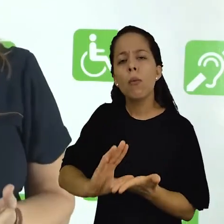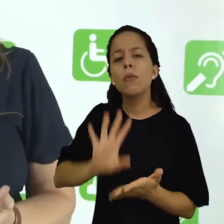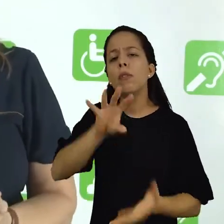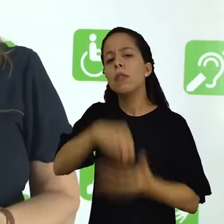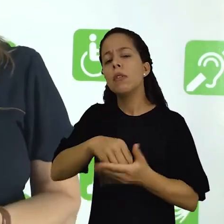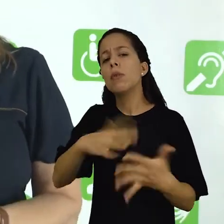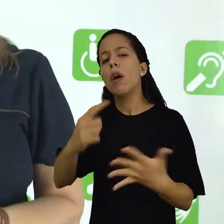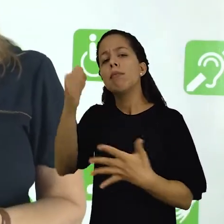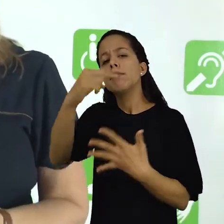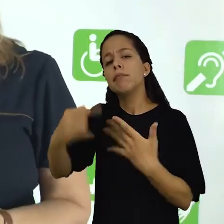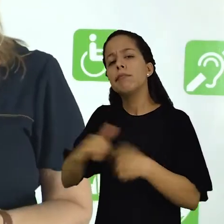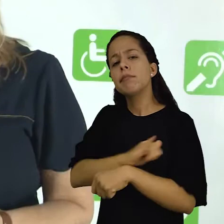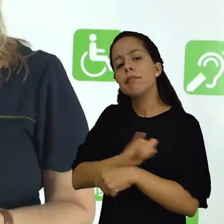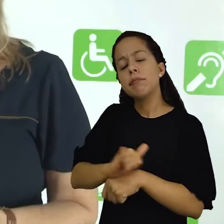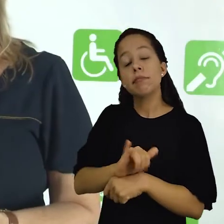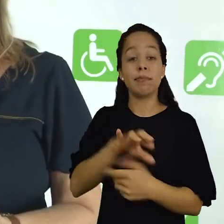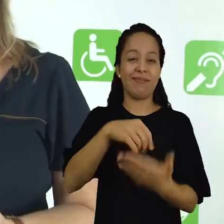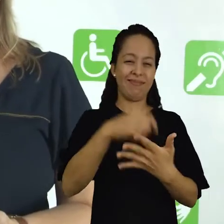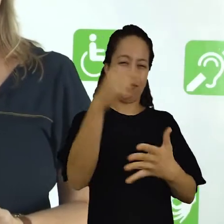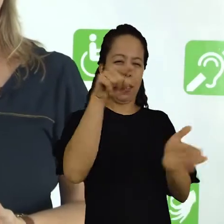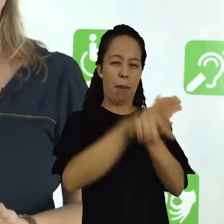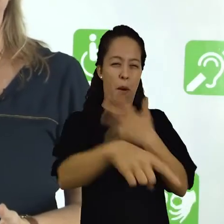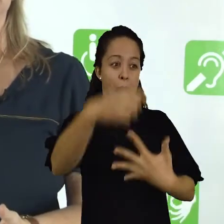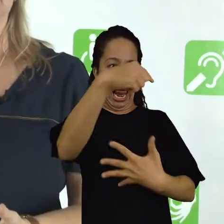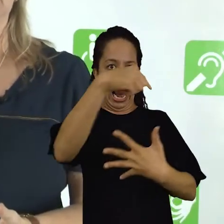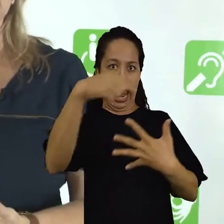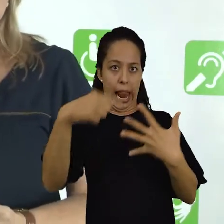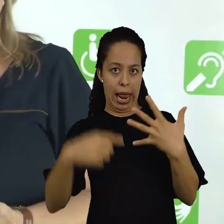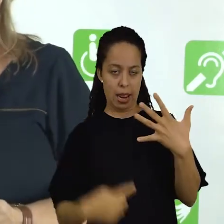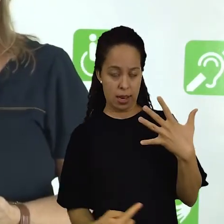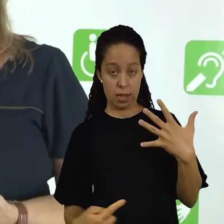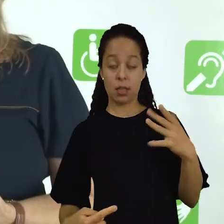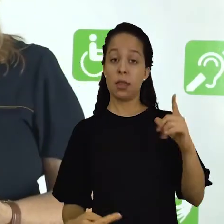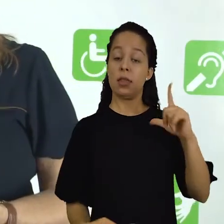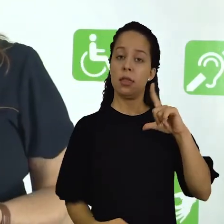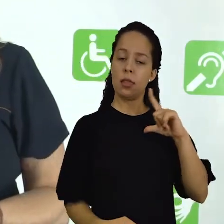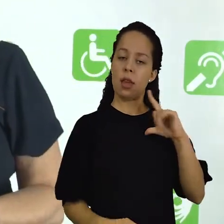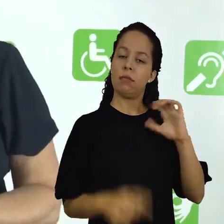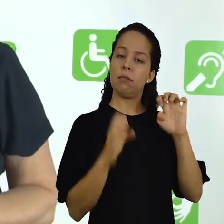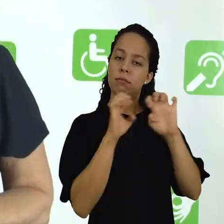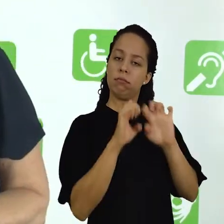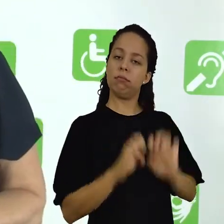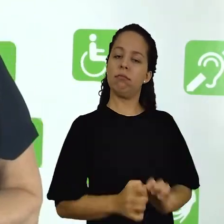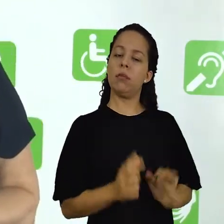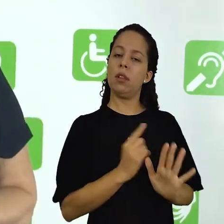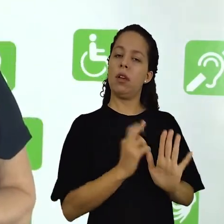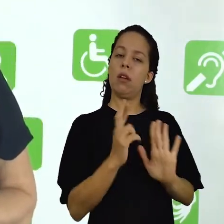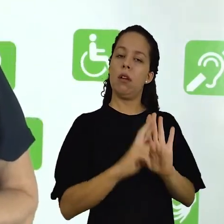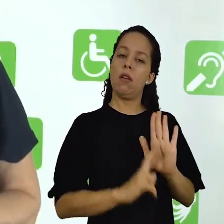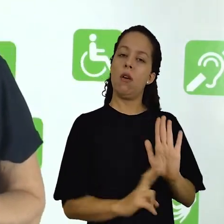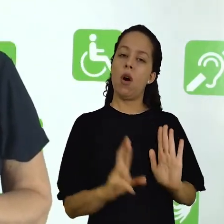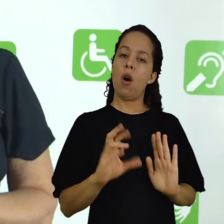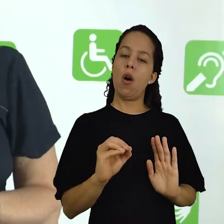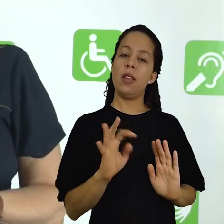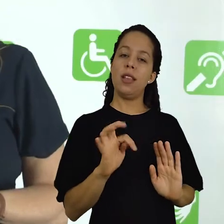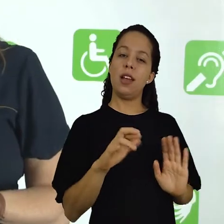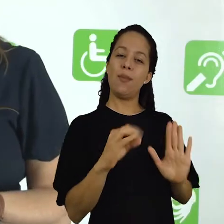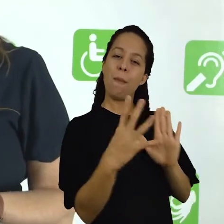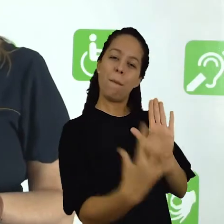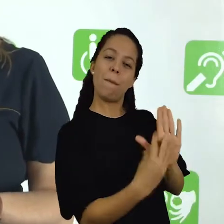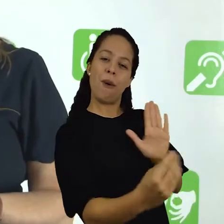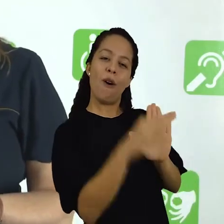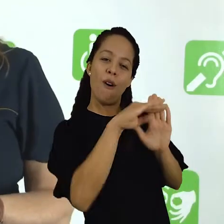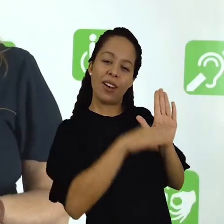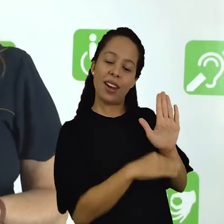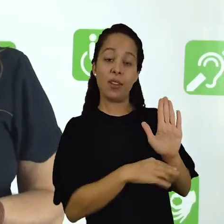recursos? Todas essas perguntas, elas trazem até nós uma estrutura,